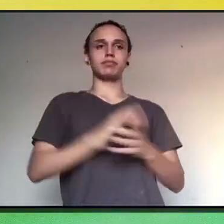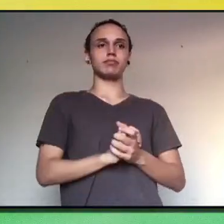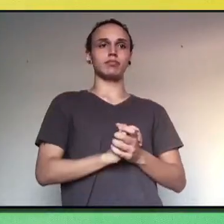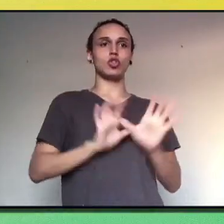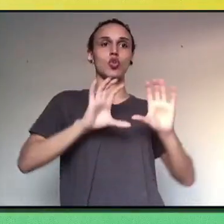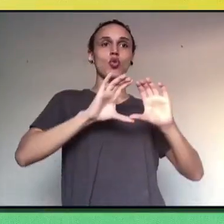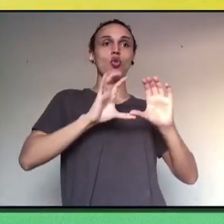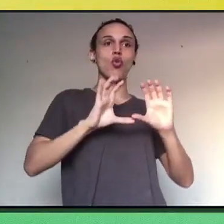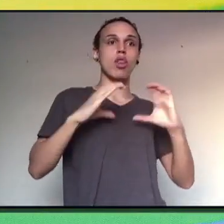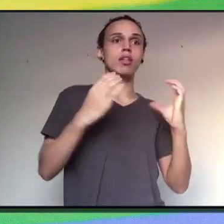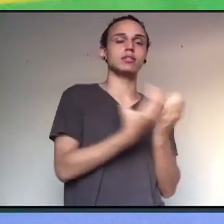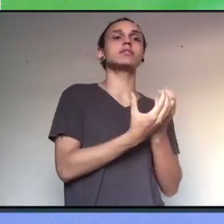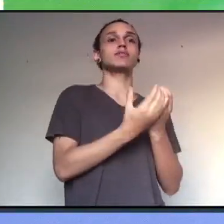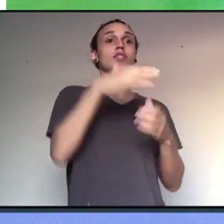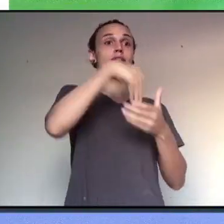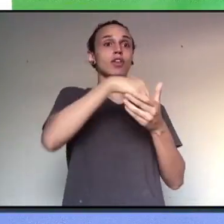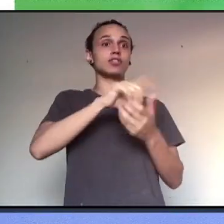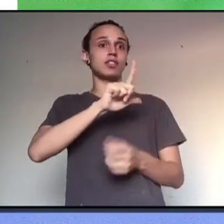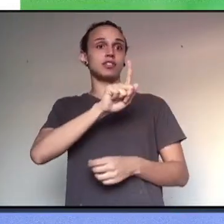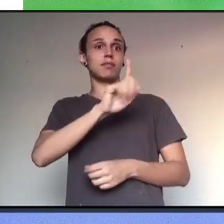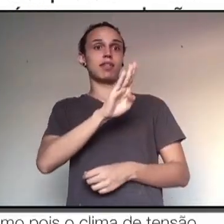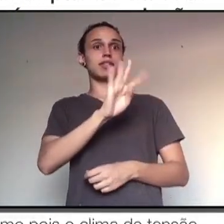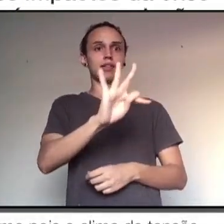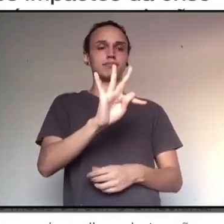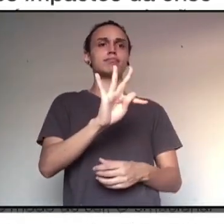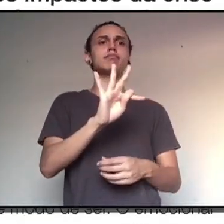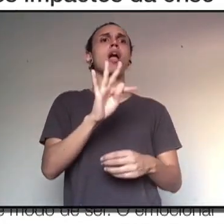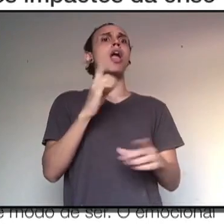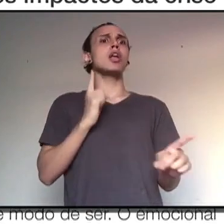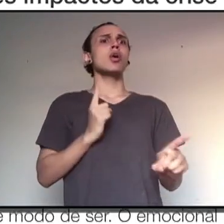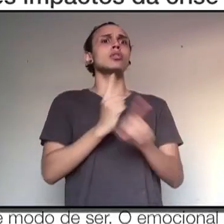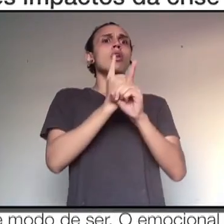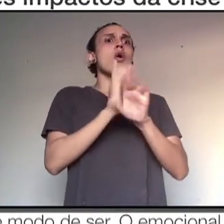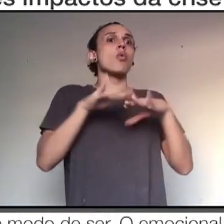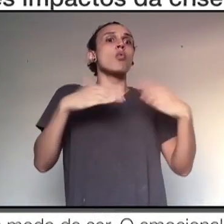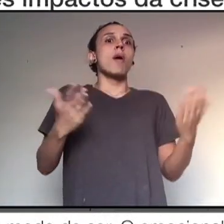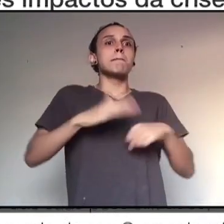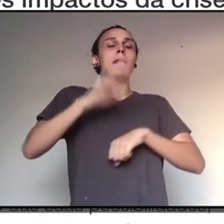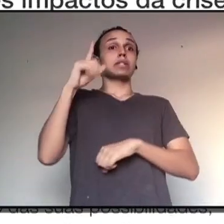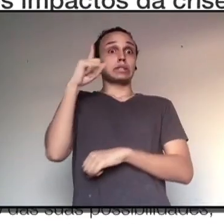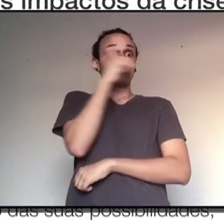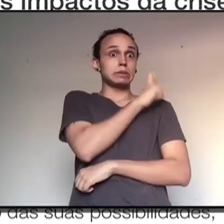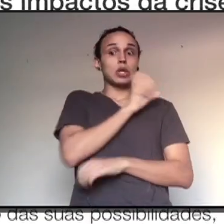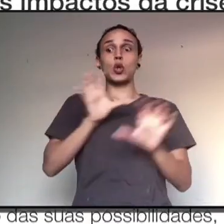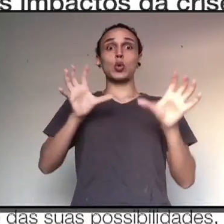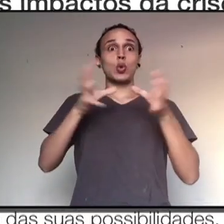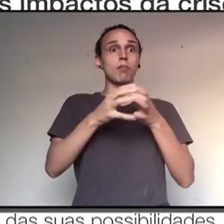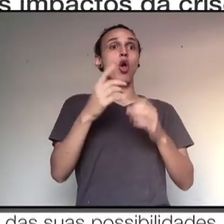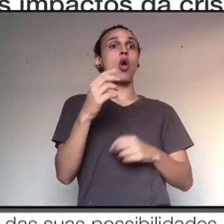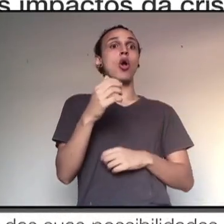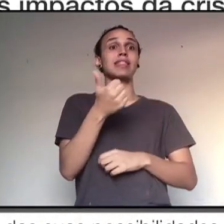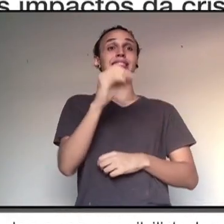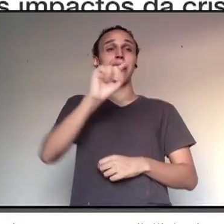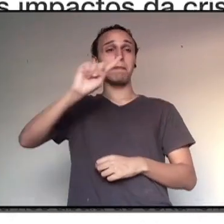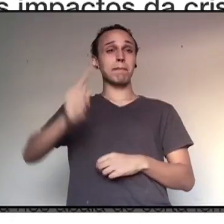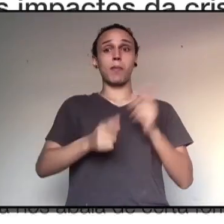em parceria com a Box 1824, identificou as maiores dificuldades enfrentadas por um grupo de 10 mil pessoas